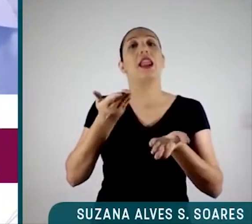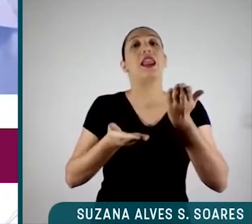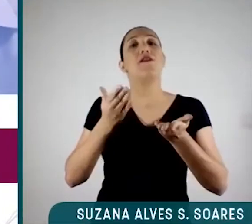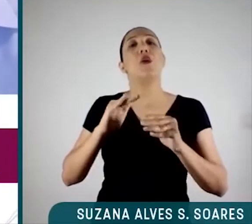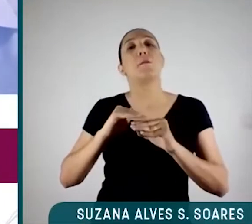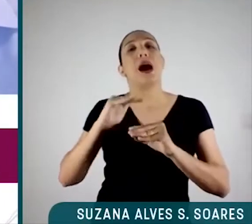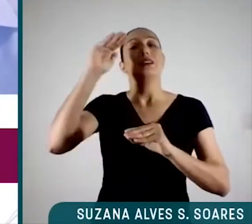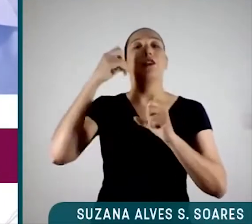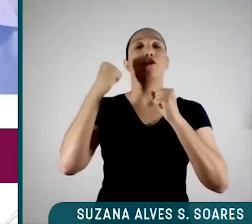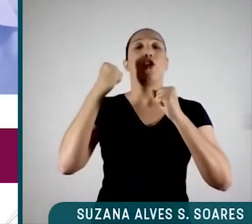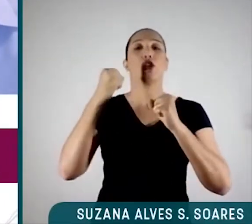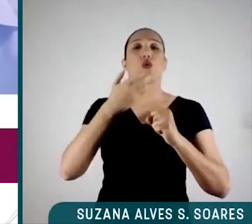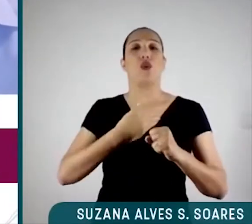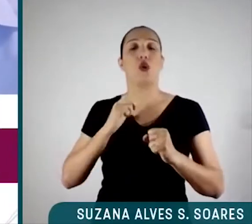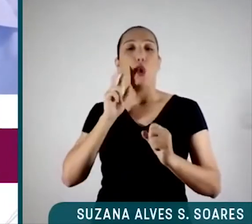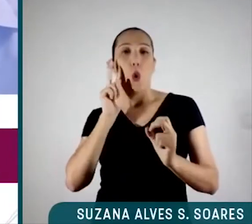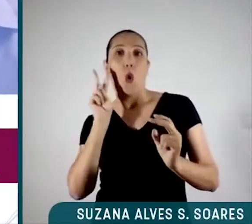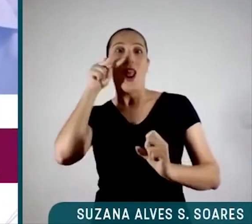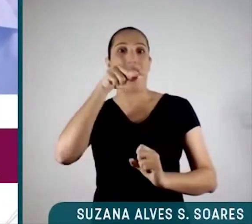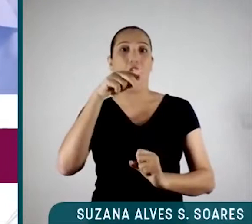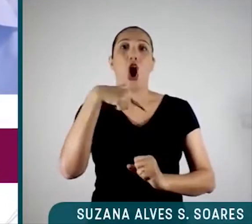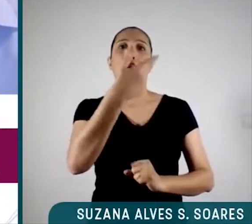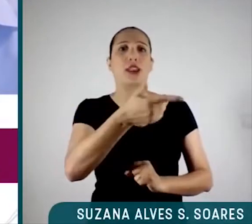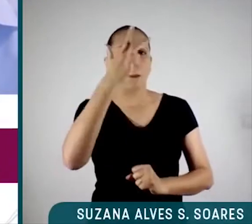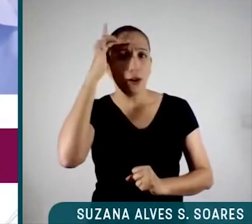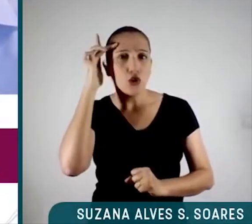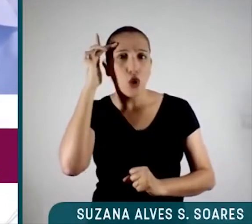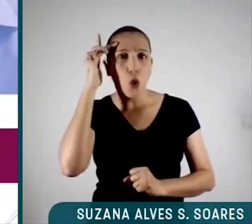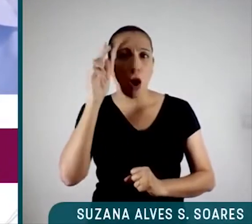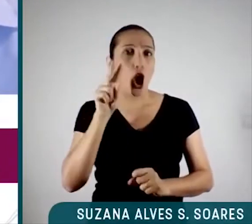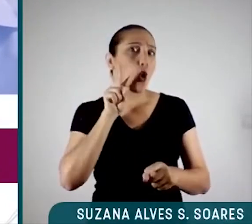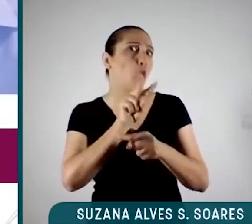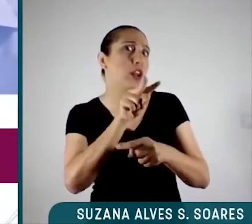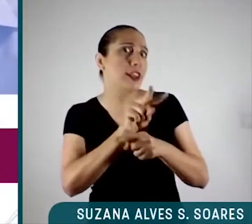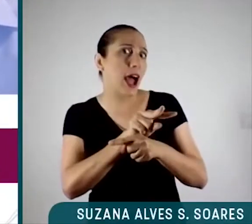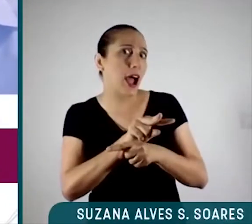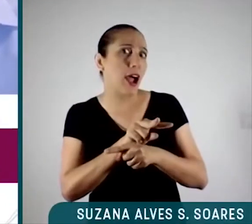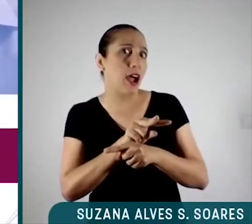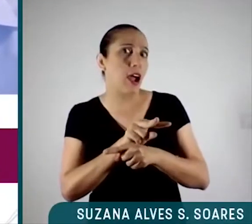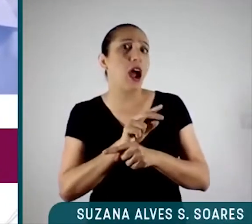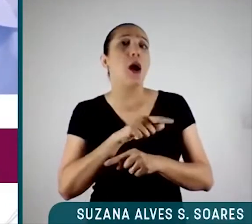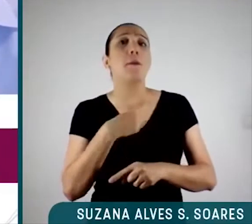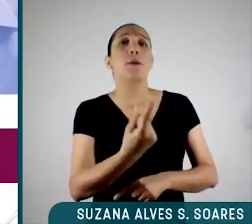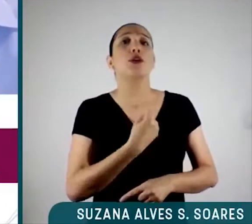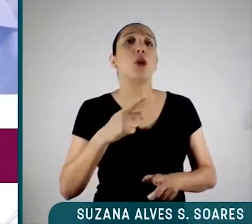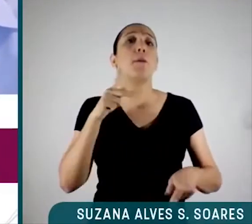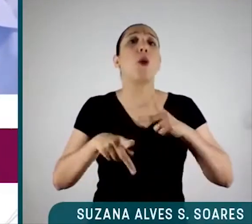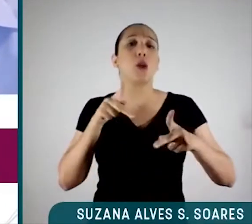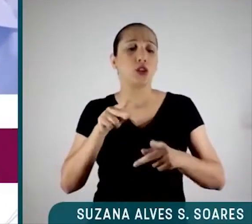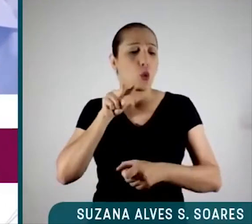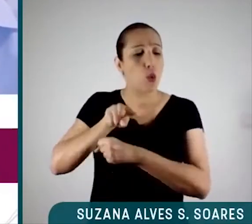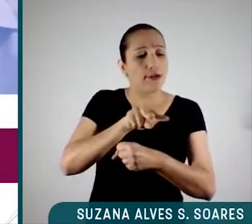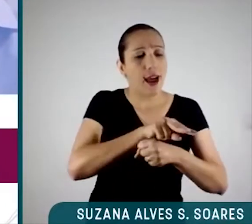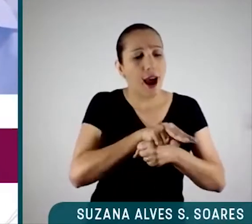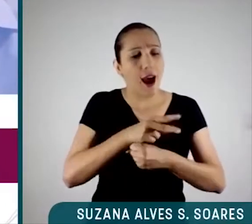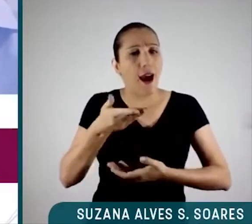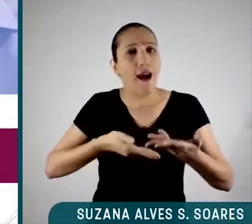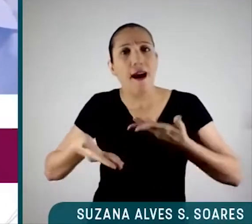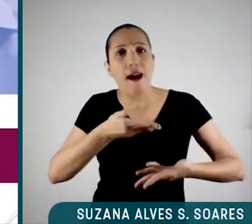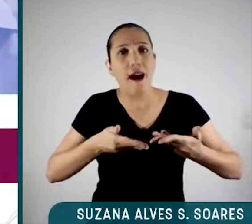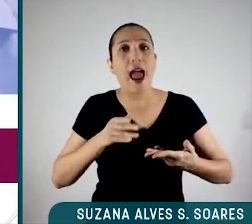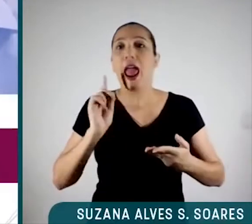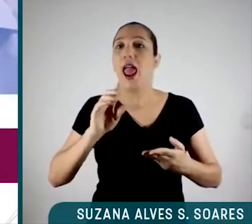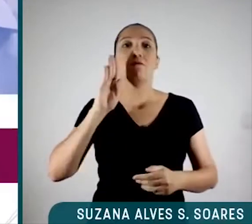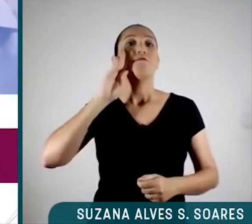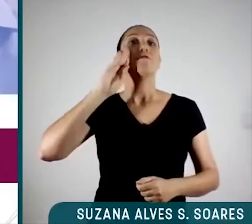olhar para o outro, de cuidar do seu, de tratar da população, que é a responsabilidade fundamental de qualquer governo, a